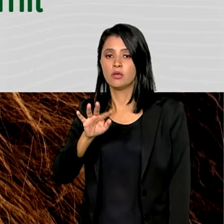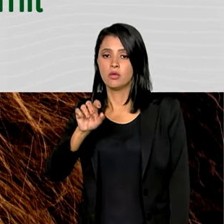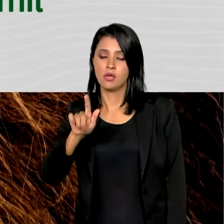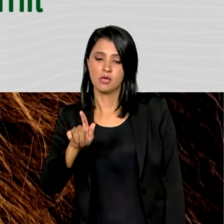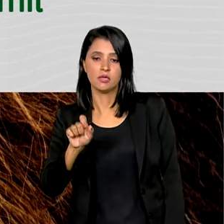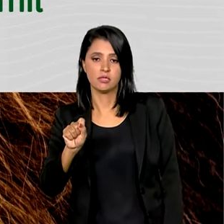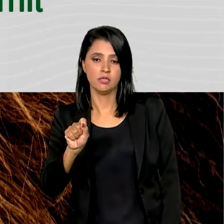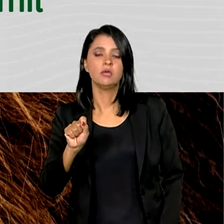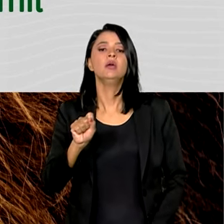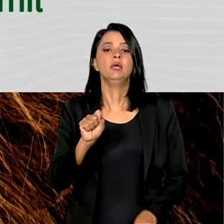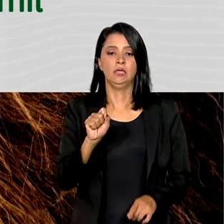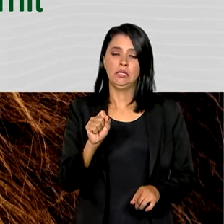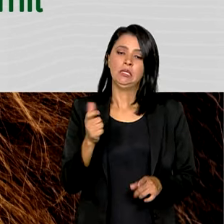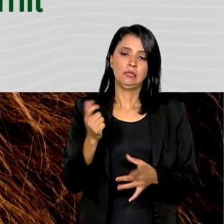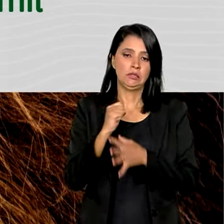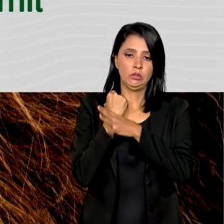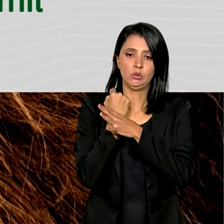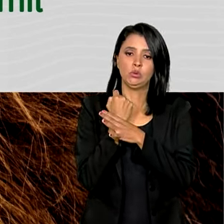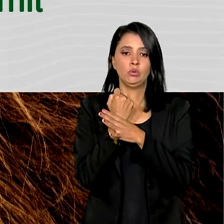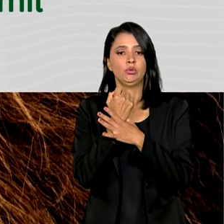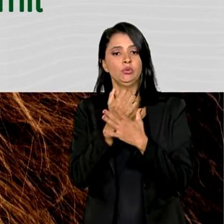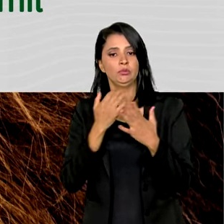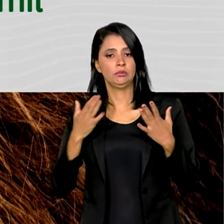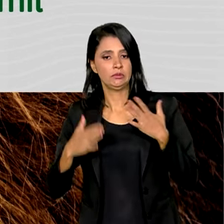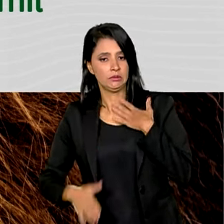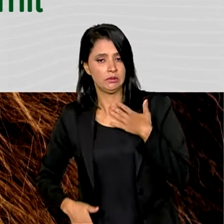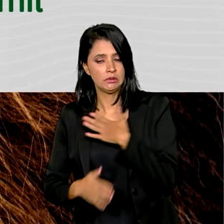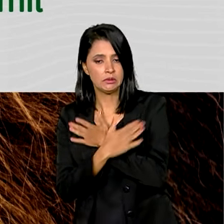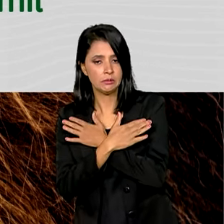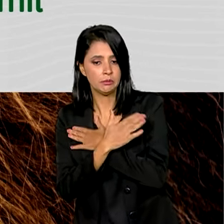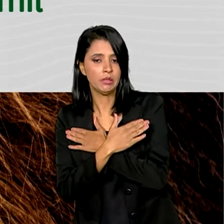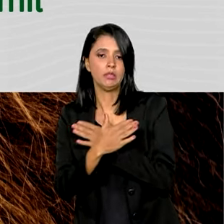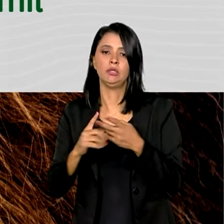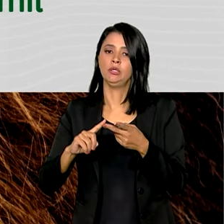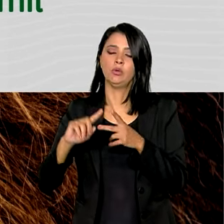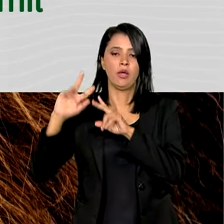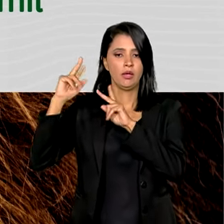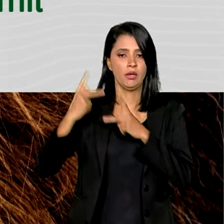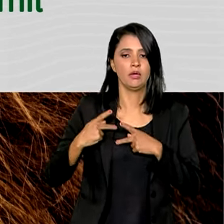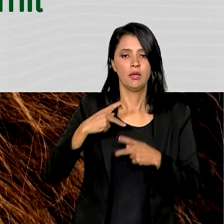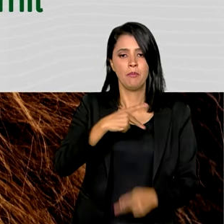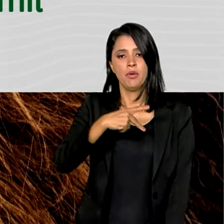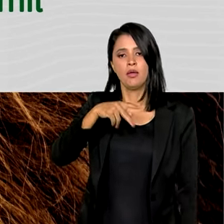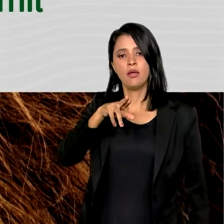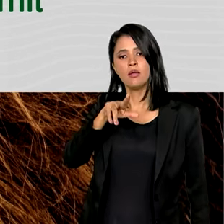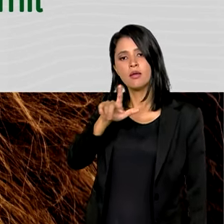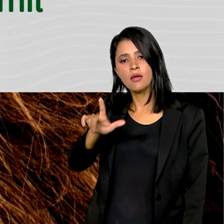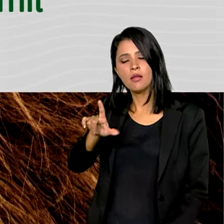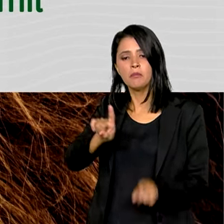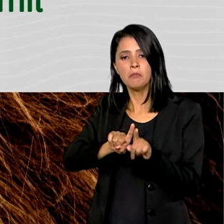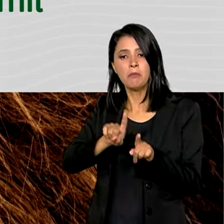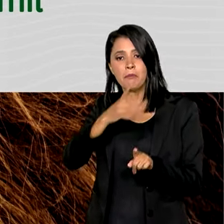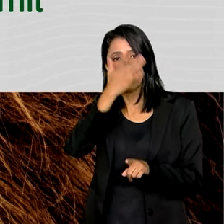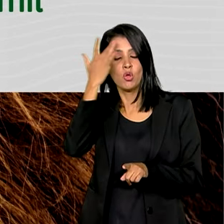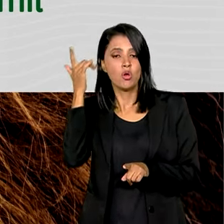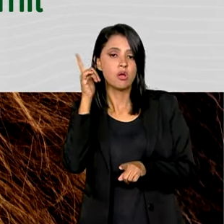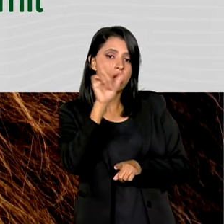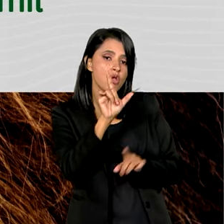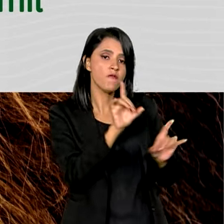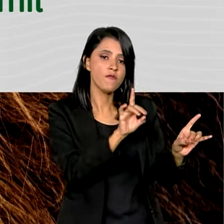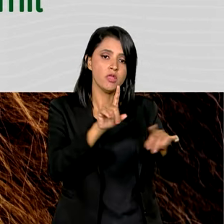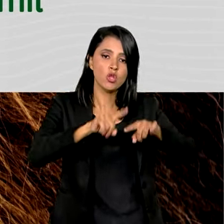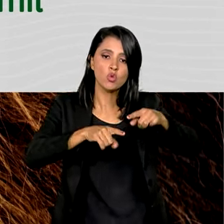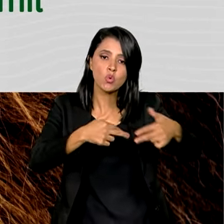seguro-desemprego, doações, heranças e PLR. Quem teve ganho de capital vendendo